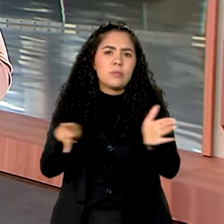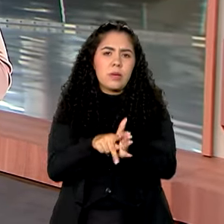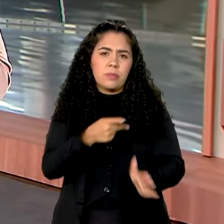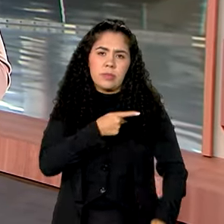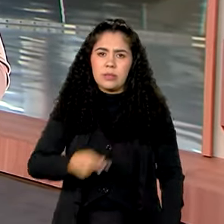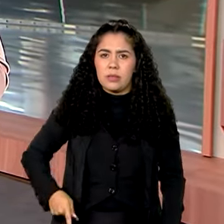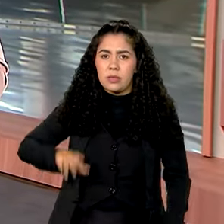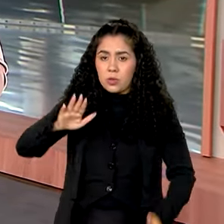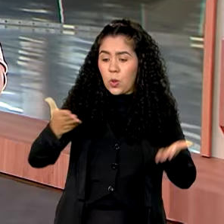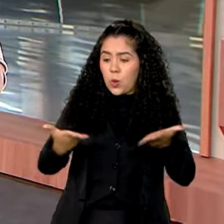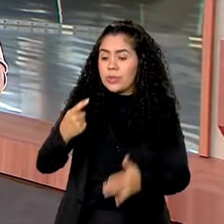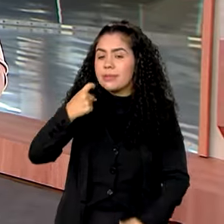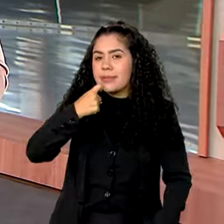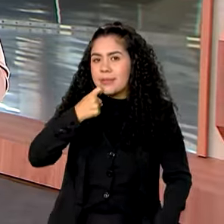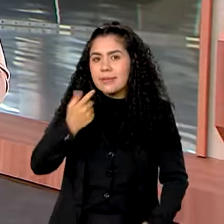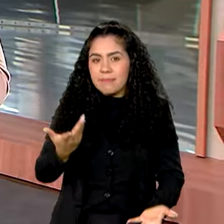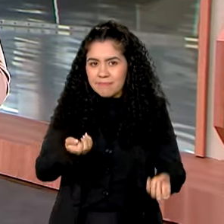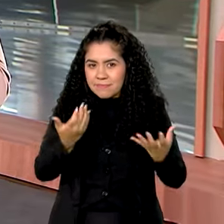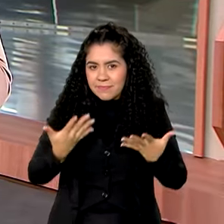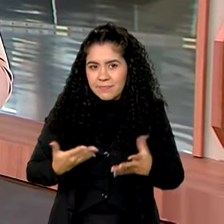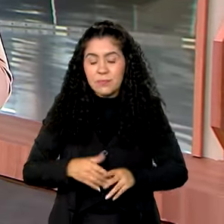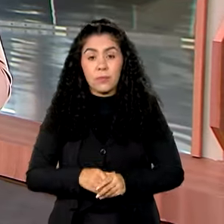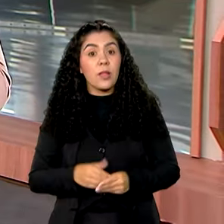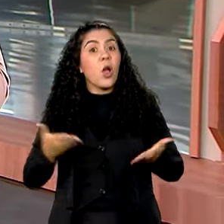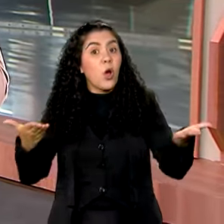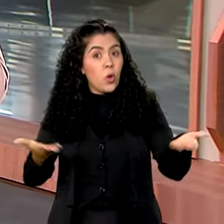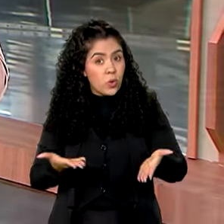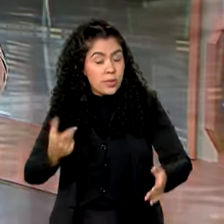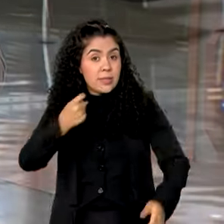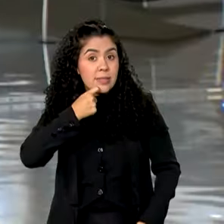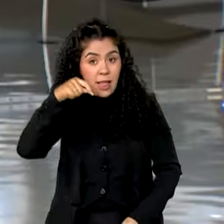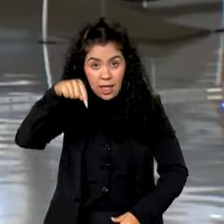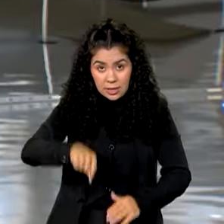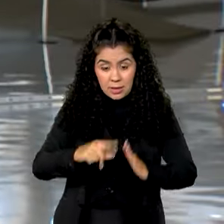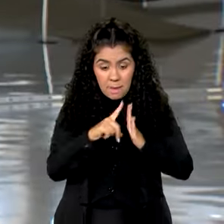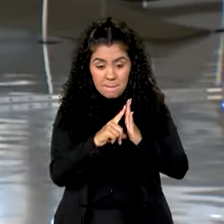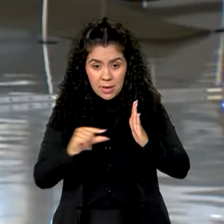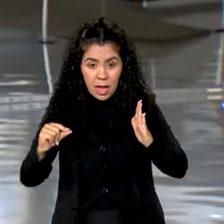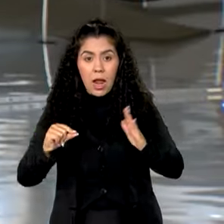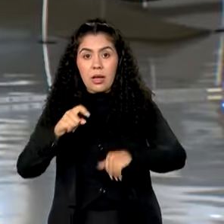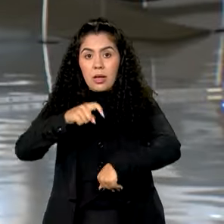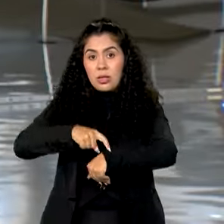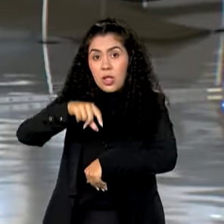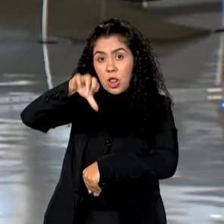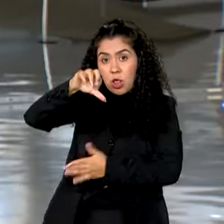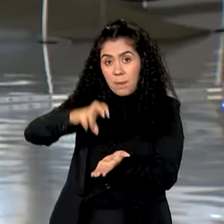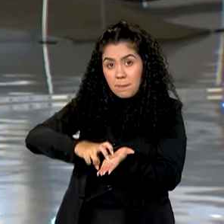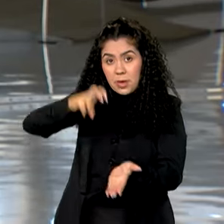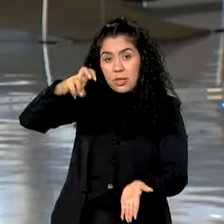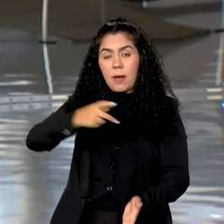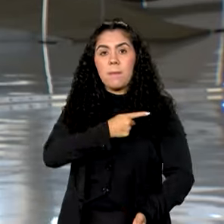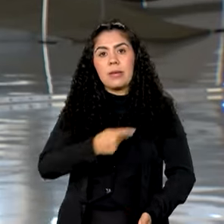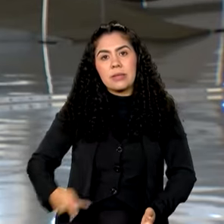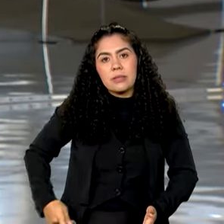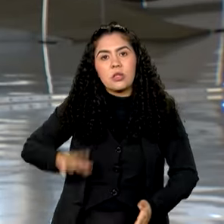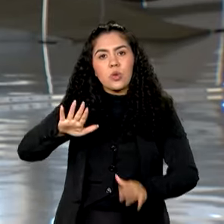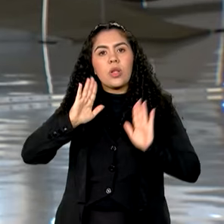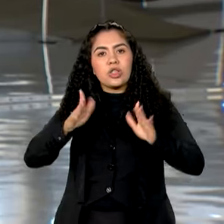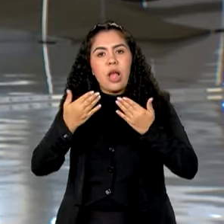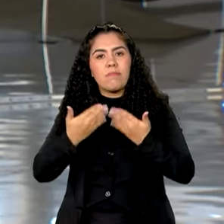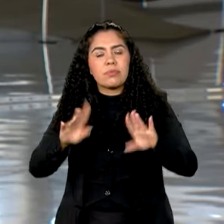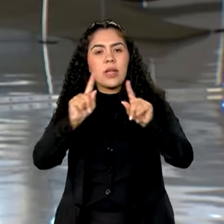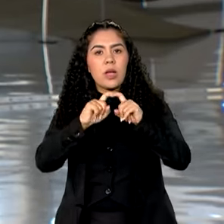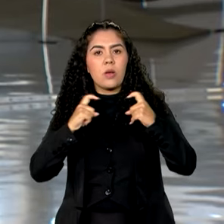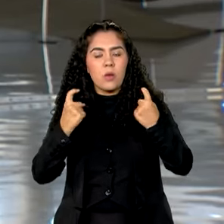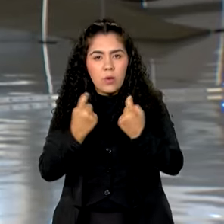para esta sexta-feira? Olha, Vanessa, nesta sexta-feira, aqui no Palácio do Planalto, às 9 da manhã, o presidente iniciou uma reunião com o